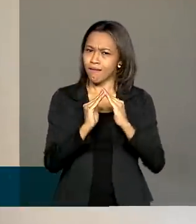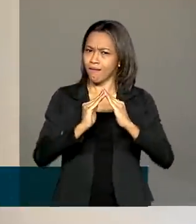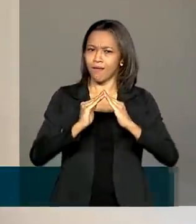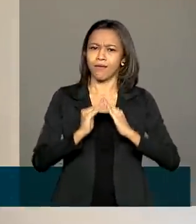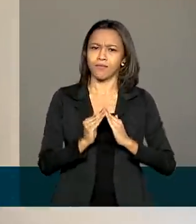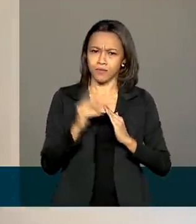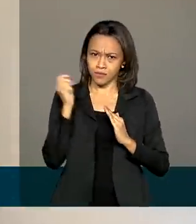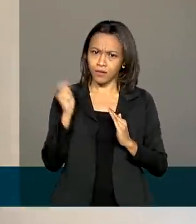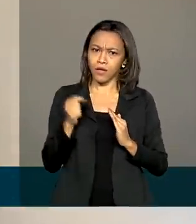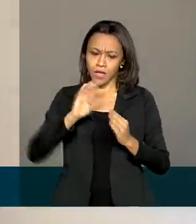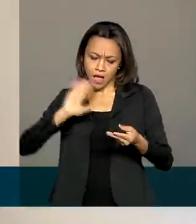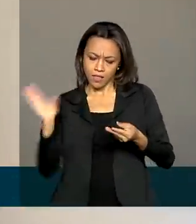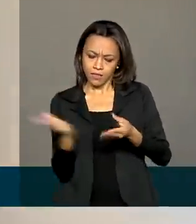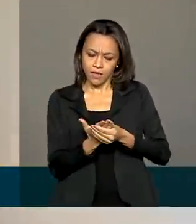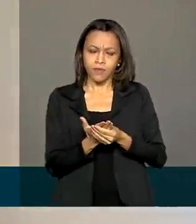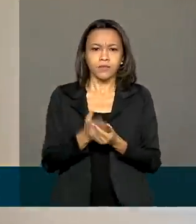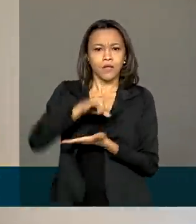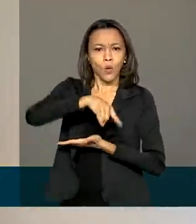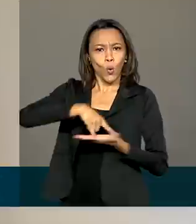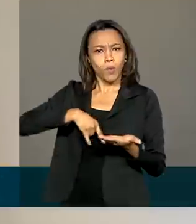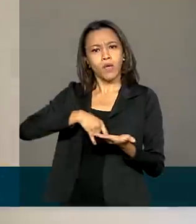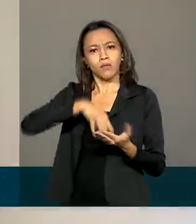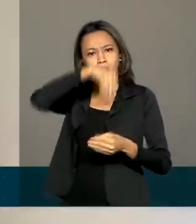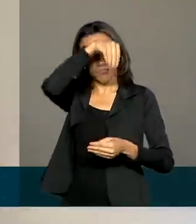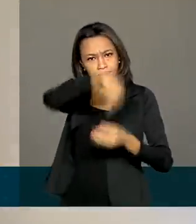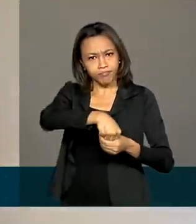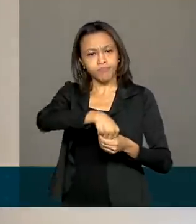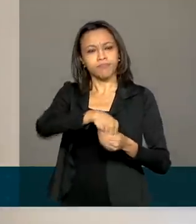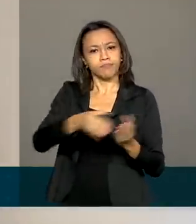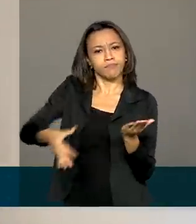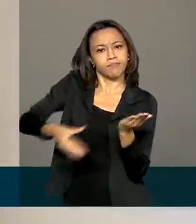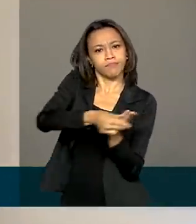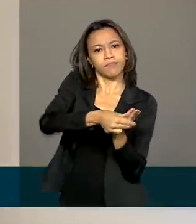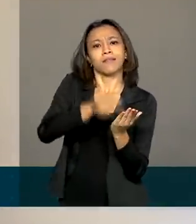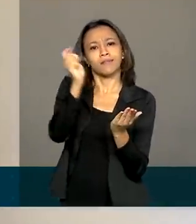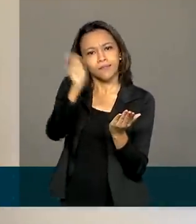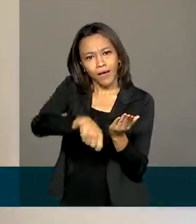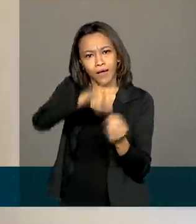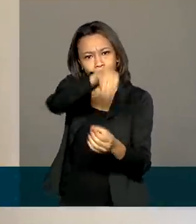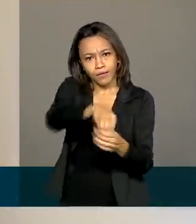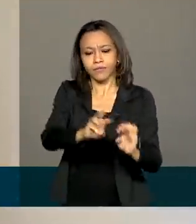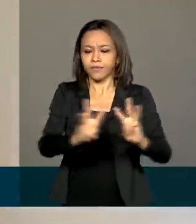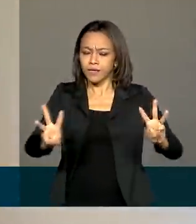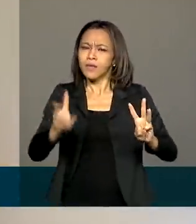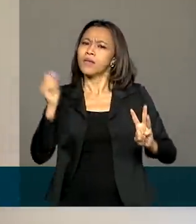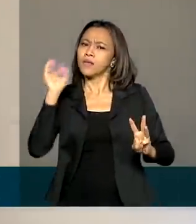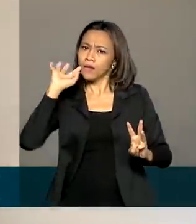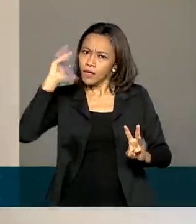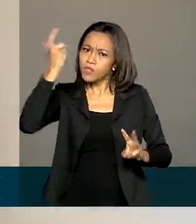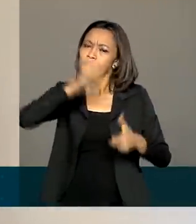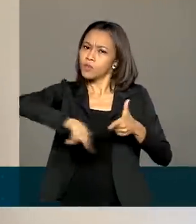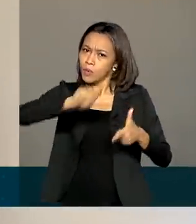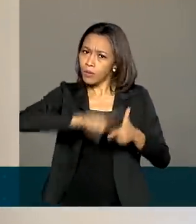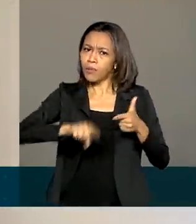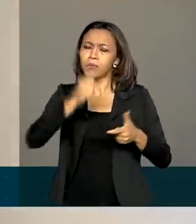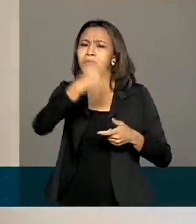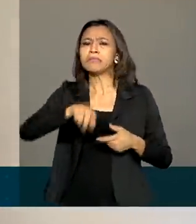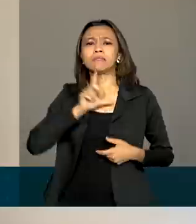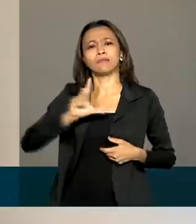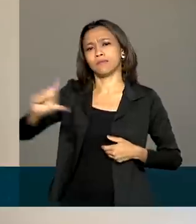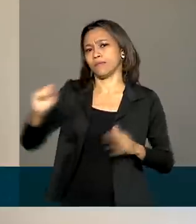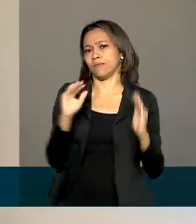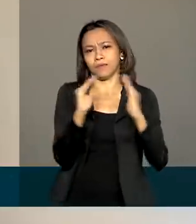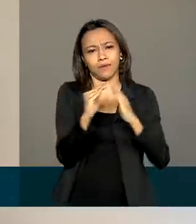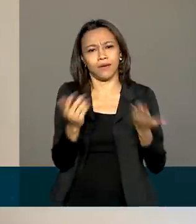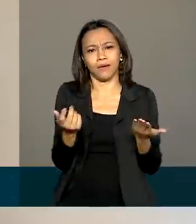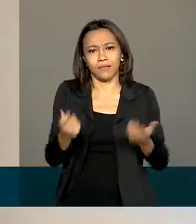inclusive para anexar documentos, e aí você pode ter a oportunidade de resolver a sua demanda sem sair de casa, sem